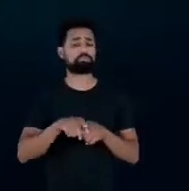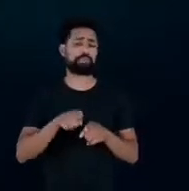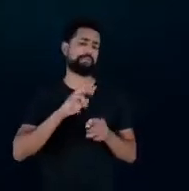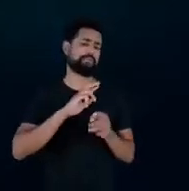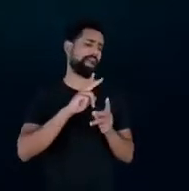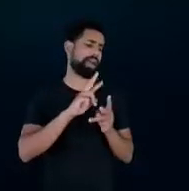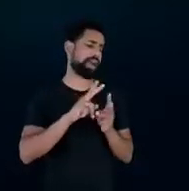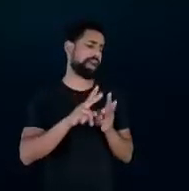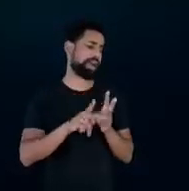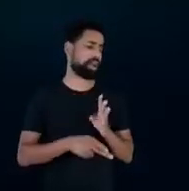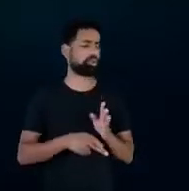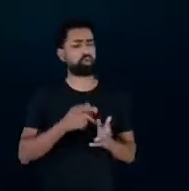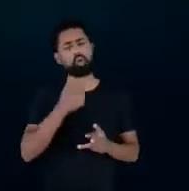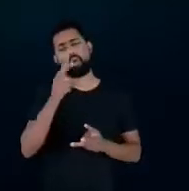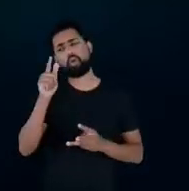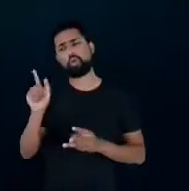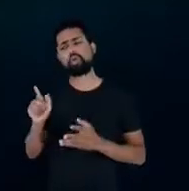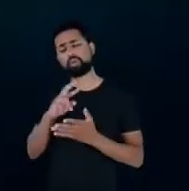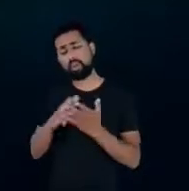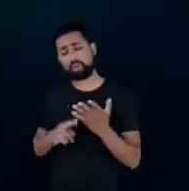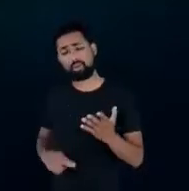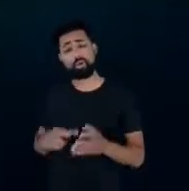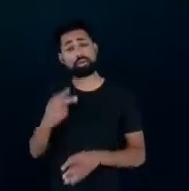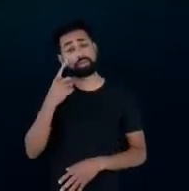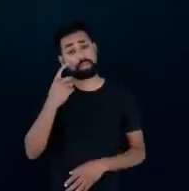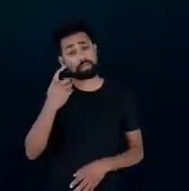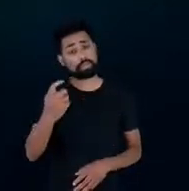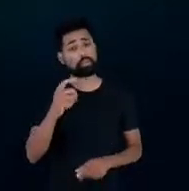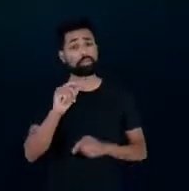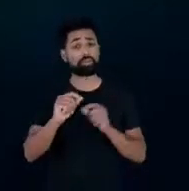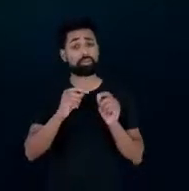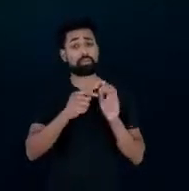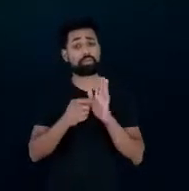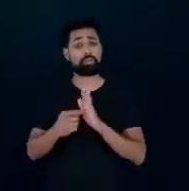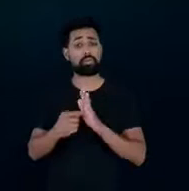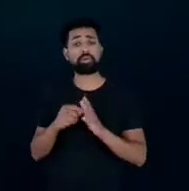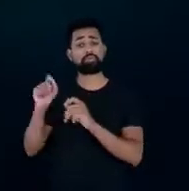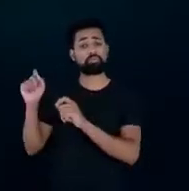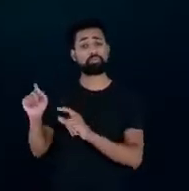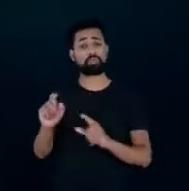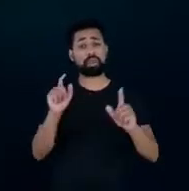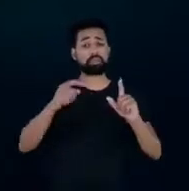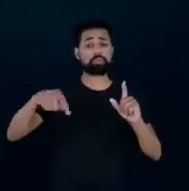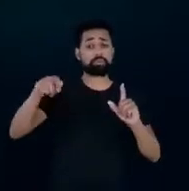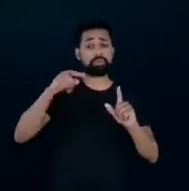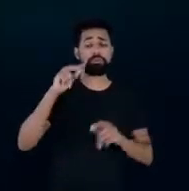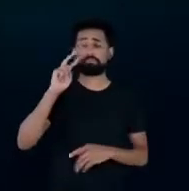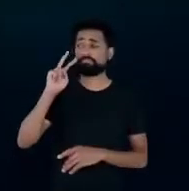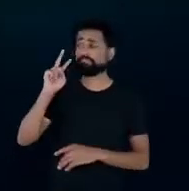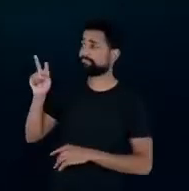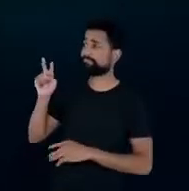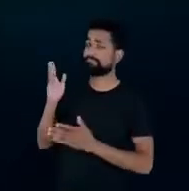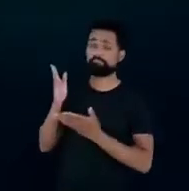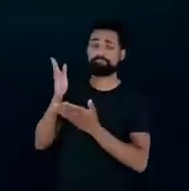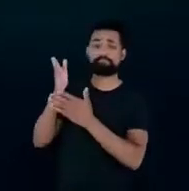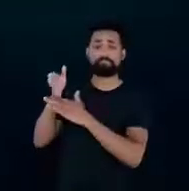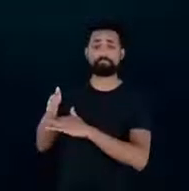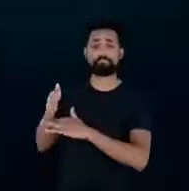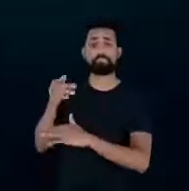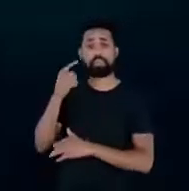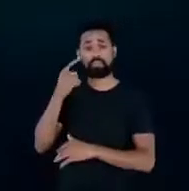relatórios também bastante interessantes que eu trago aqui nesse slide para vocês poderem acessar lá no site da EPE.